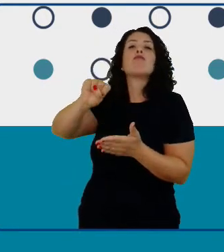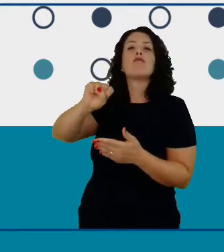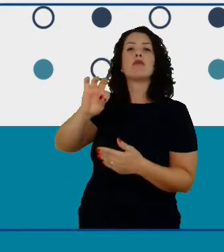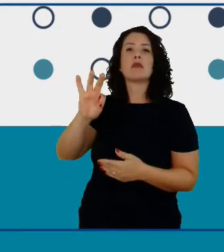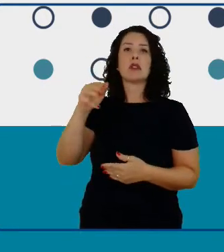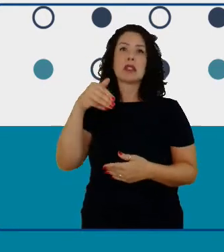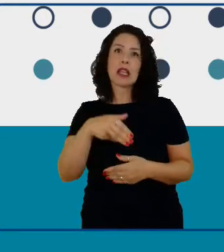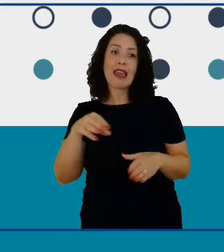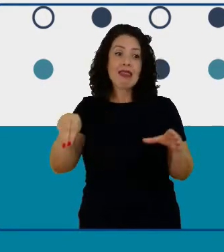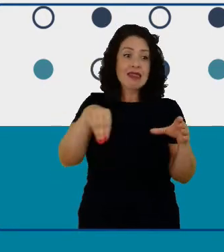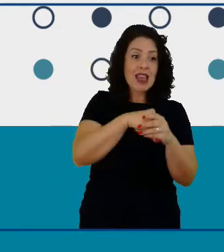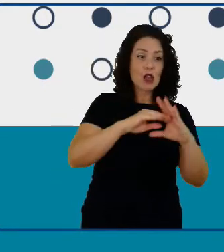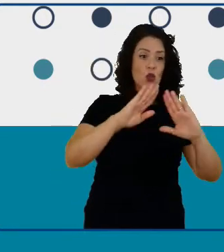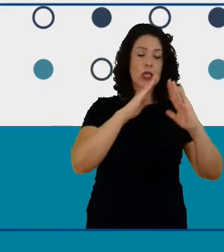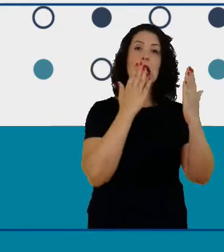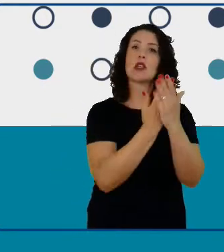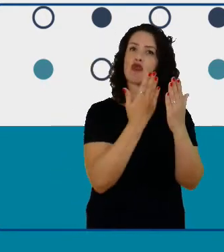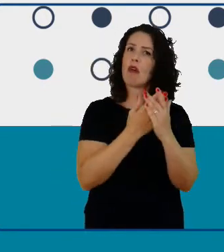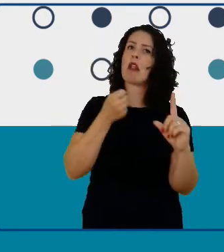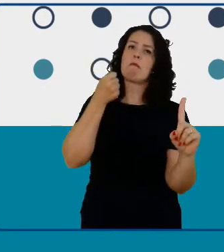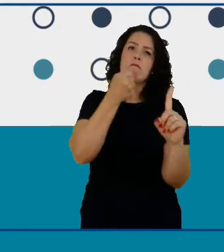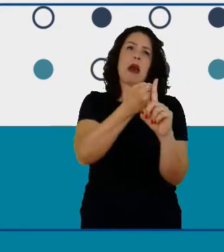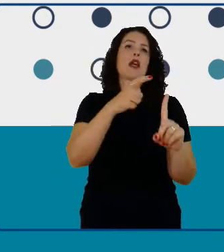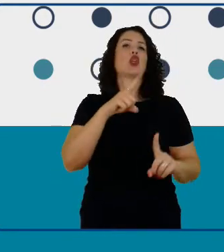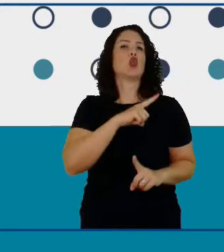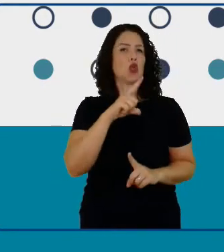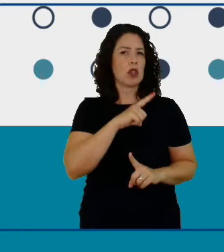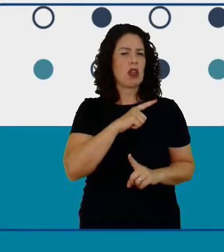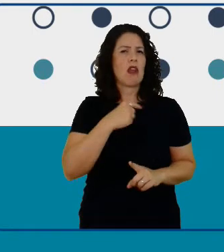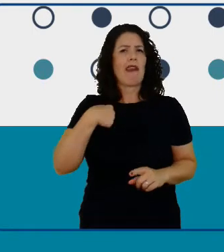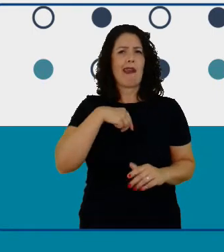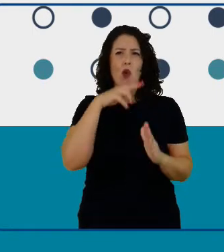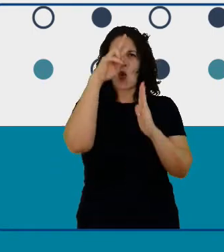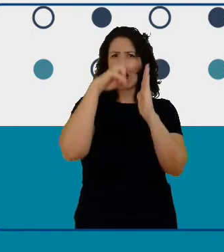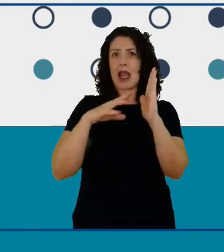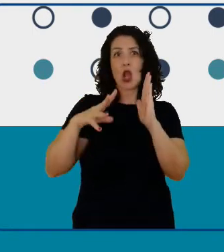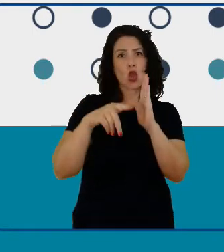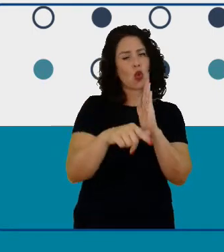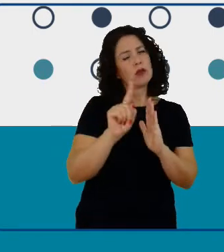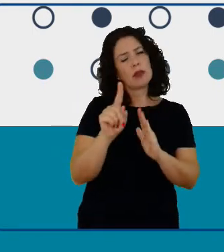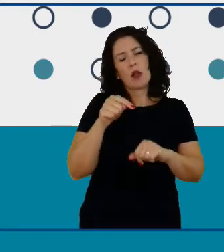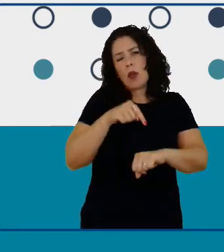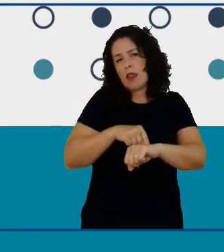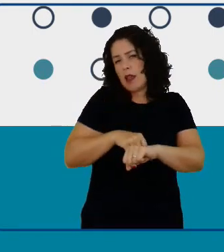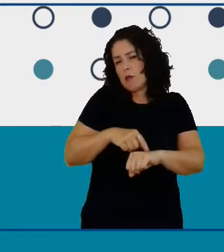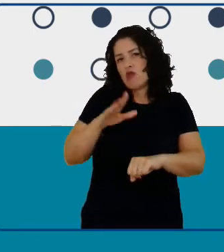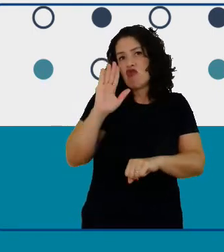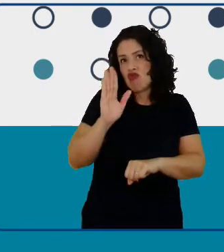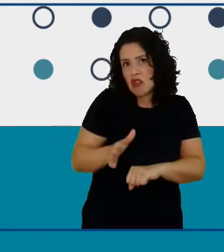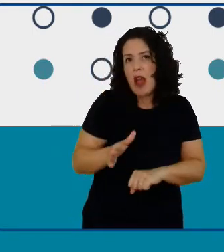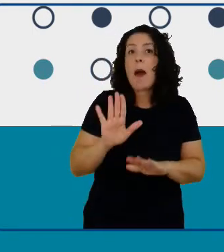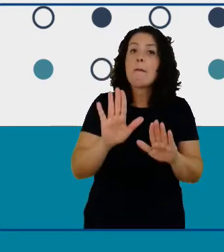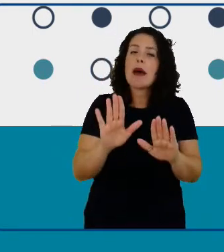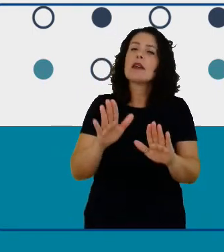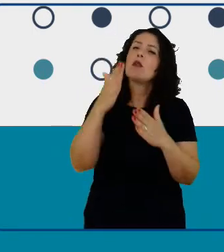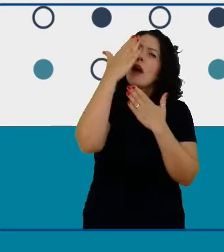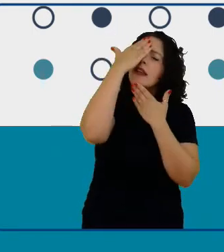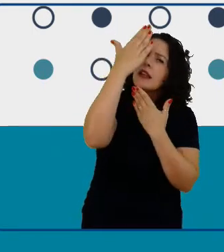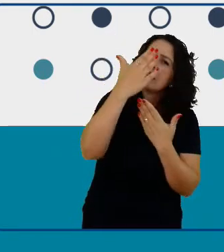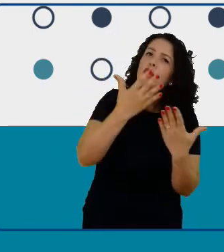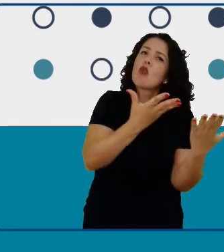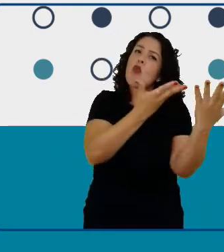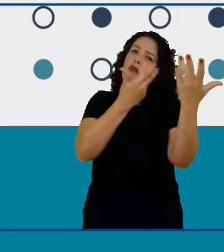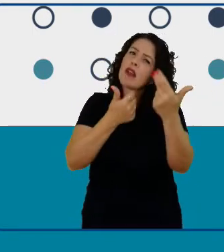eu não vou ler todas porque não temos tempo mas eu agradeço muito por me convidarem para falar e mais tarde